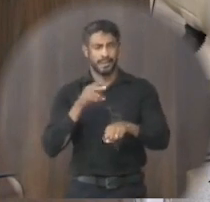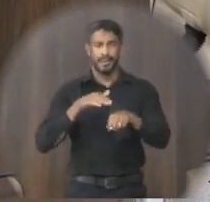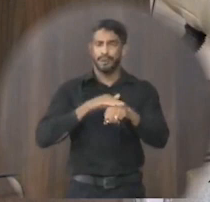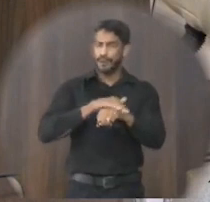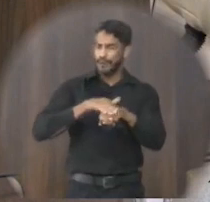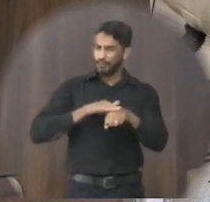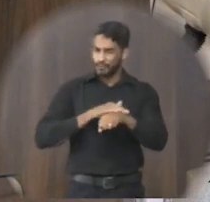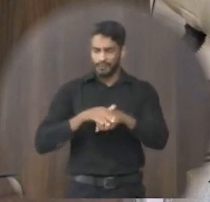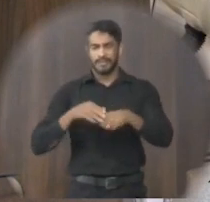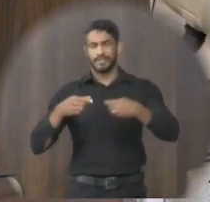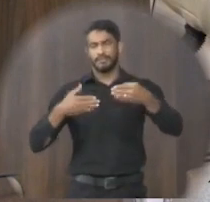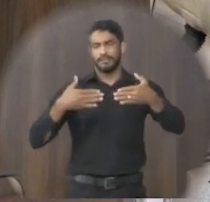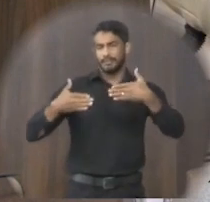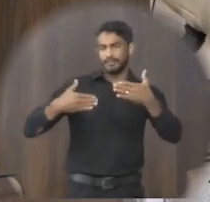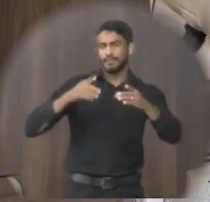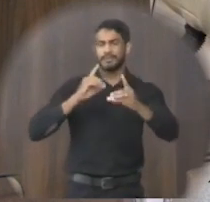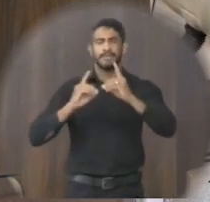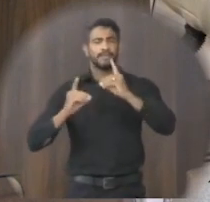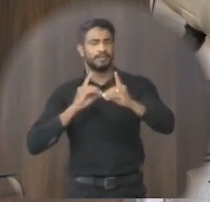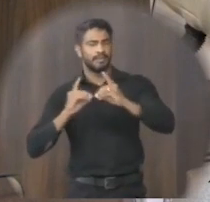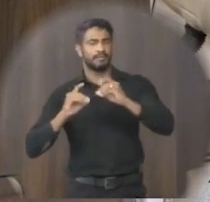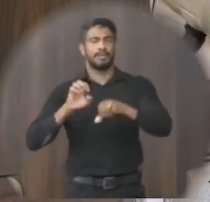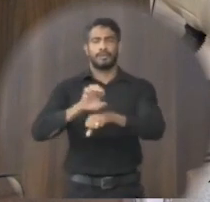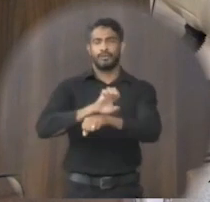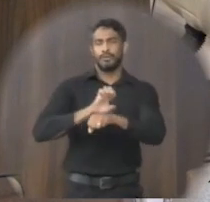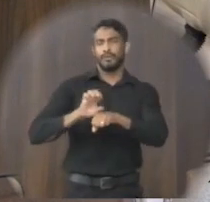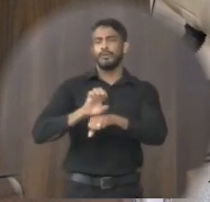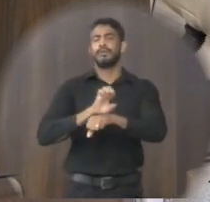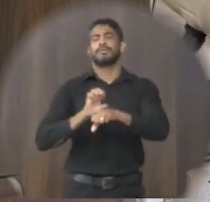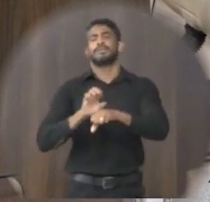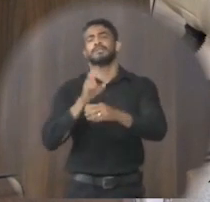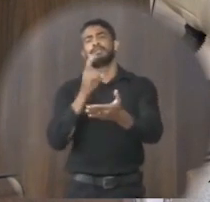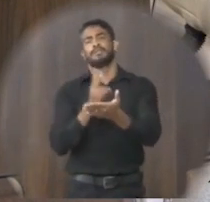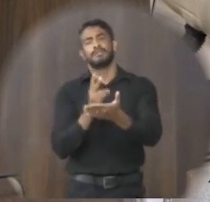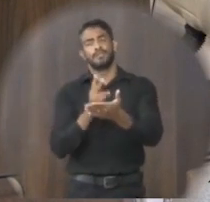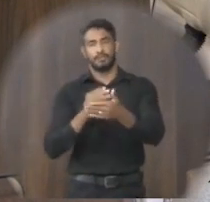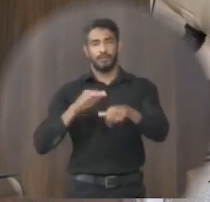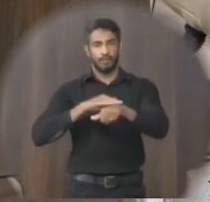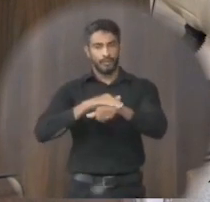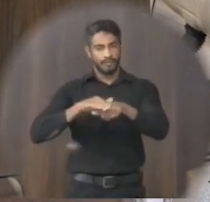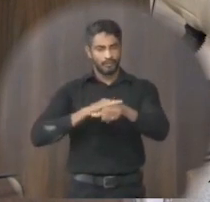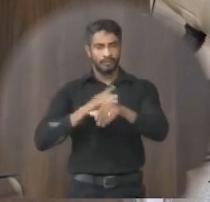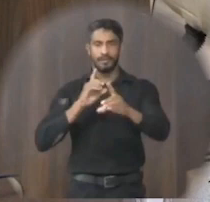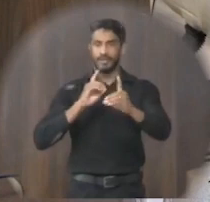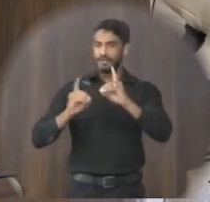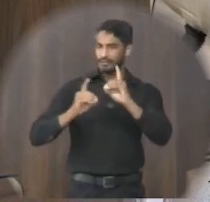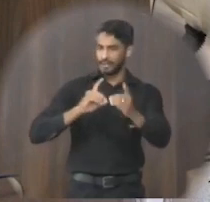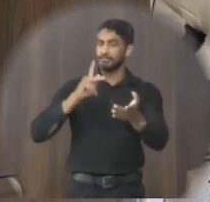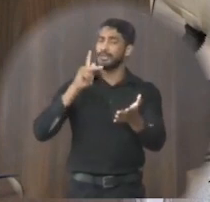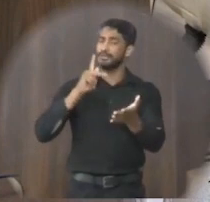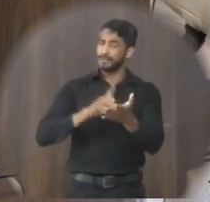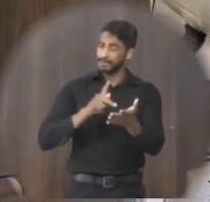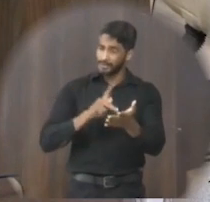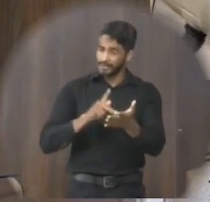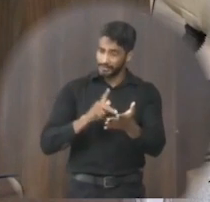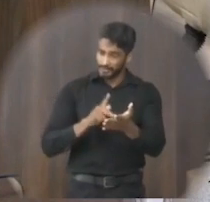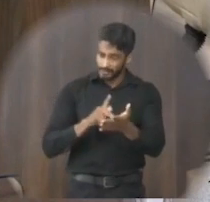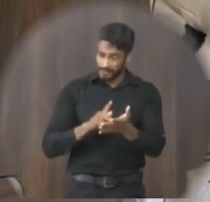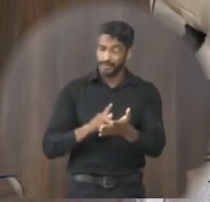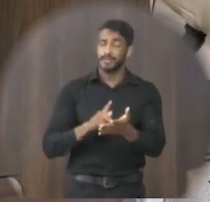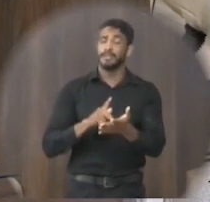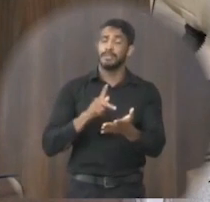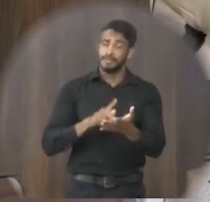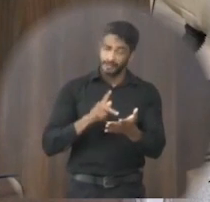nós nunca deixamos de dialogar com o executivo e a nossa conversa o nosso diálogo eu tenho certeza tenho